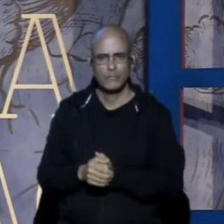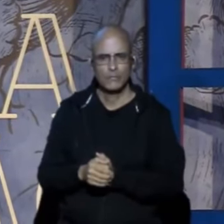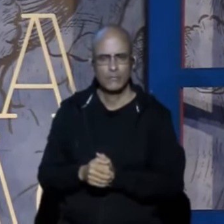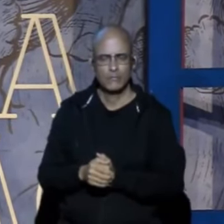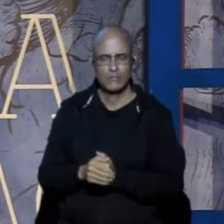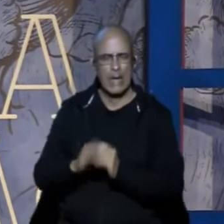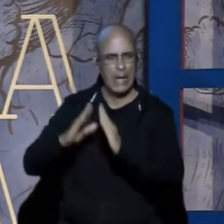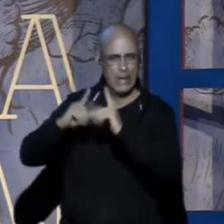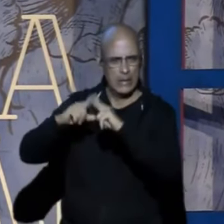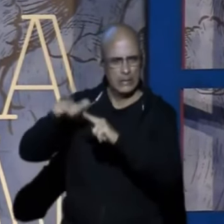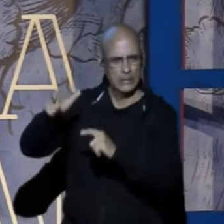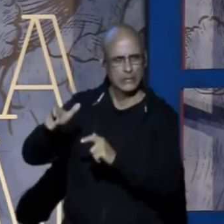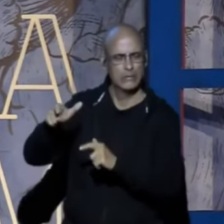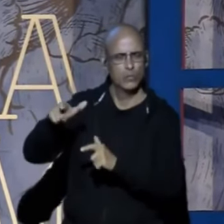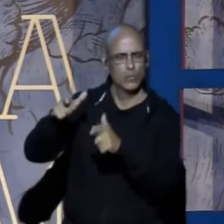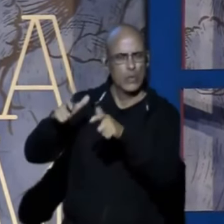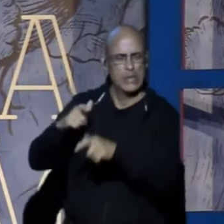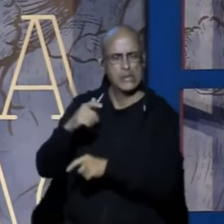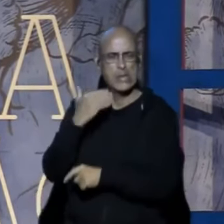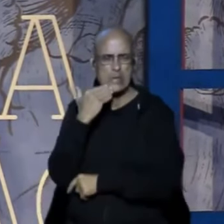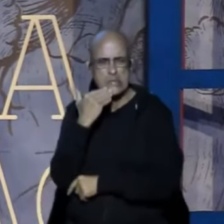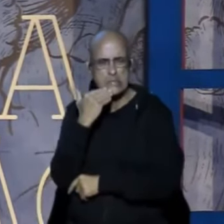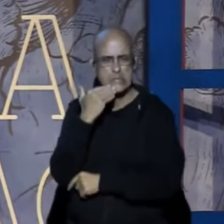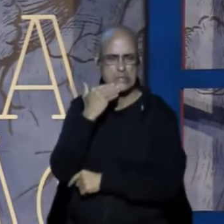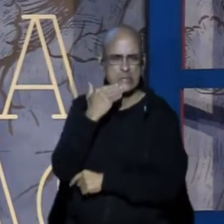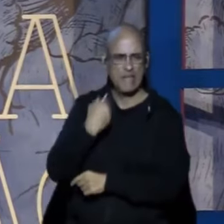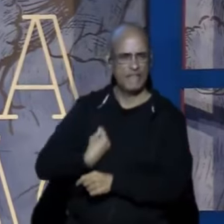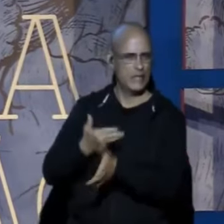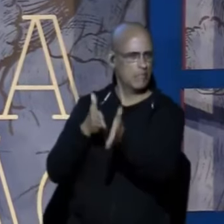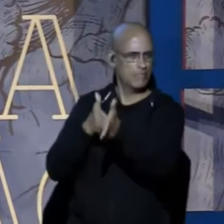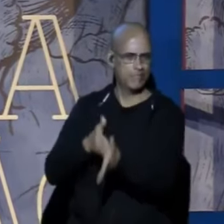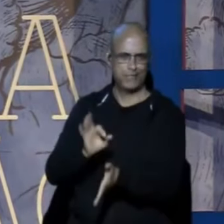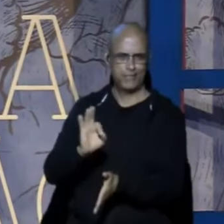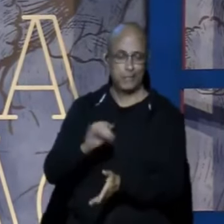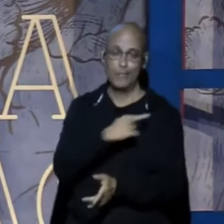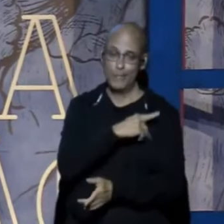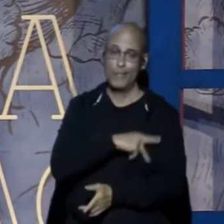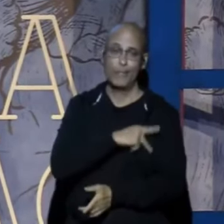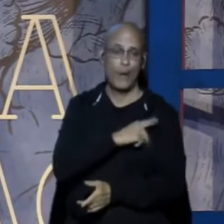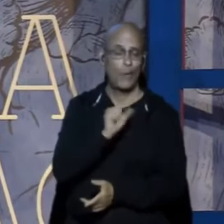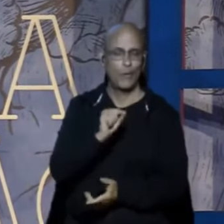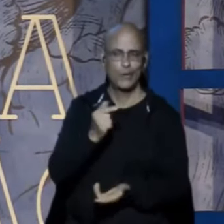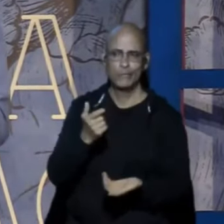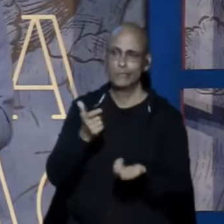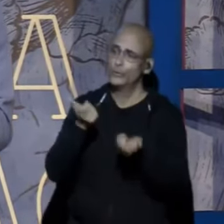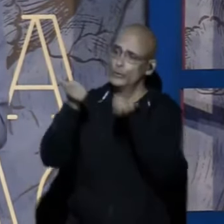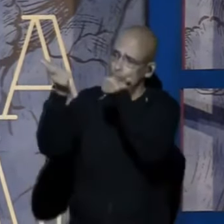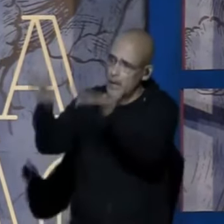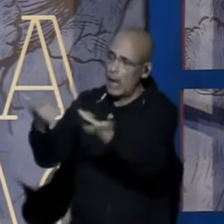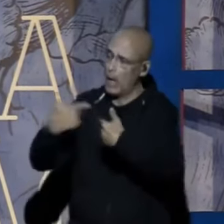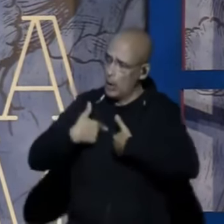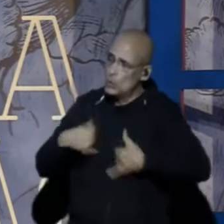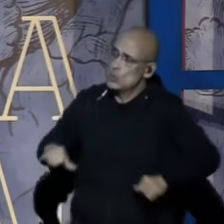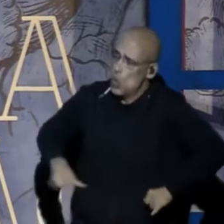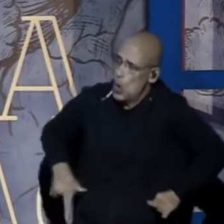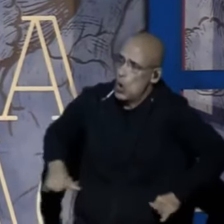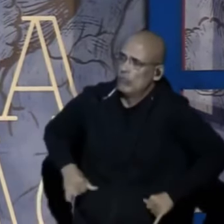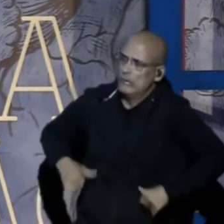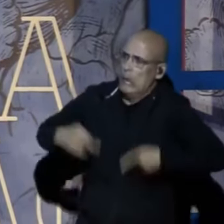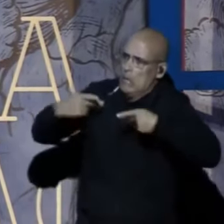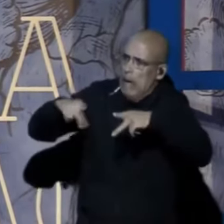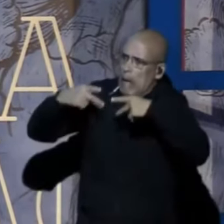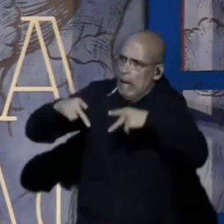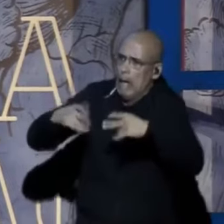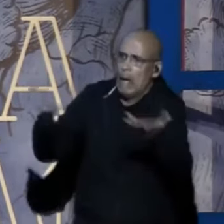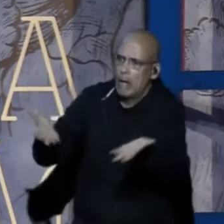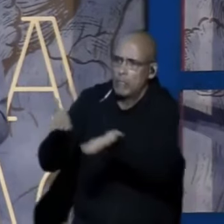O apóstolo Paulo, ele tem a preocupação então Não apenas de expor o seu sofrimento Mas também de relembrar